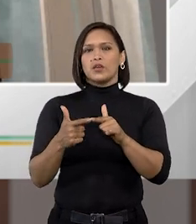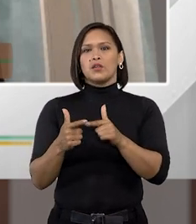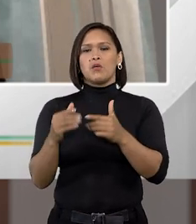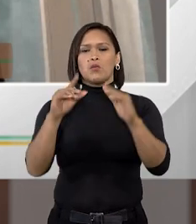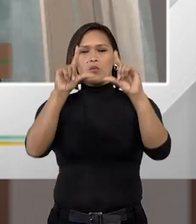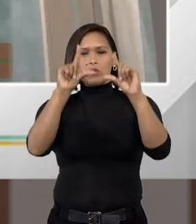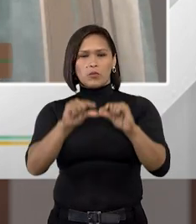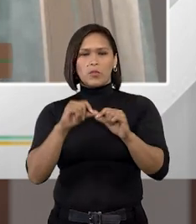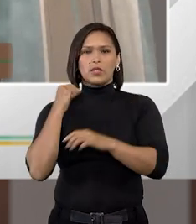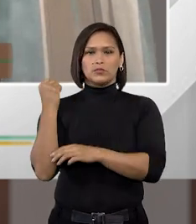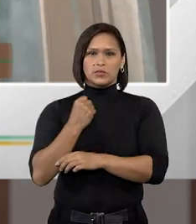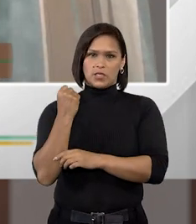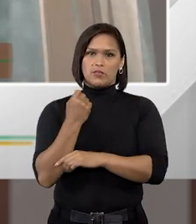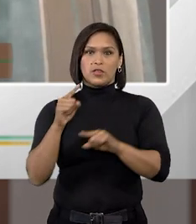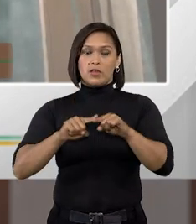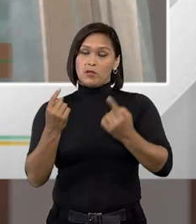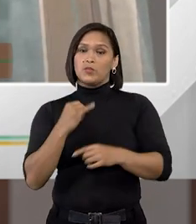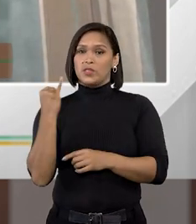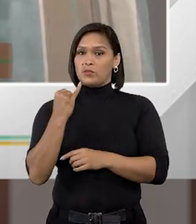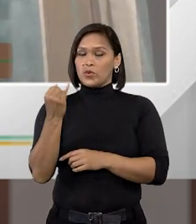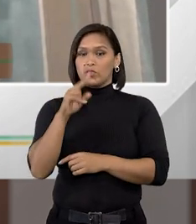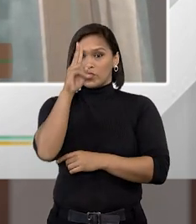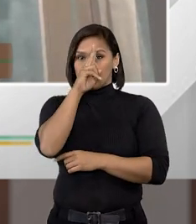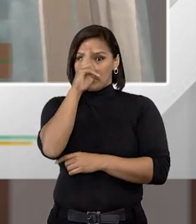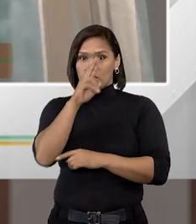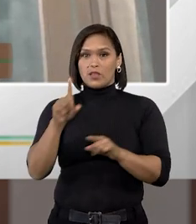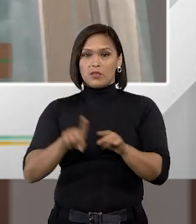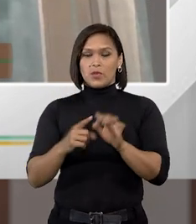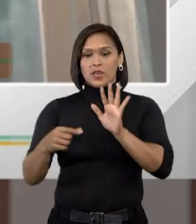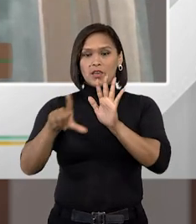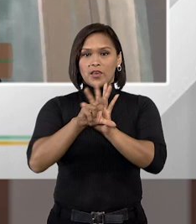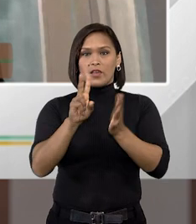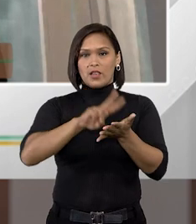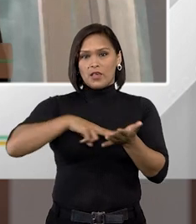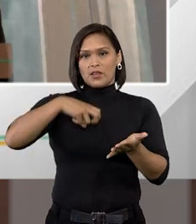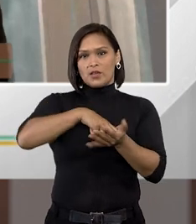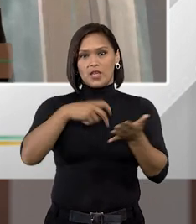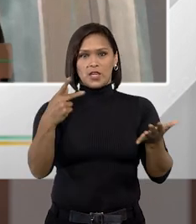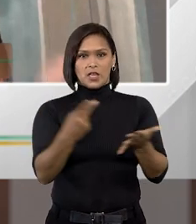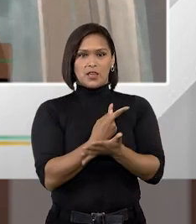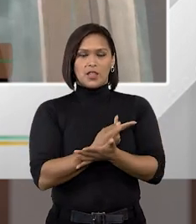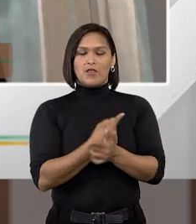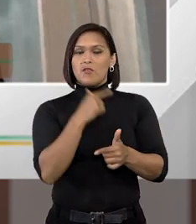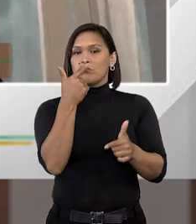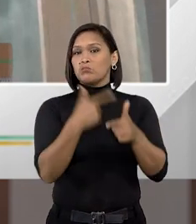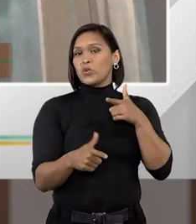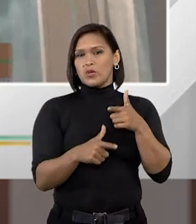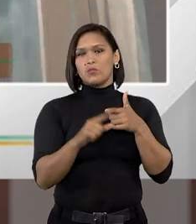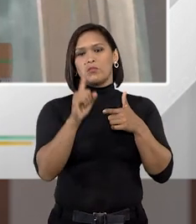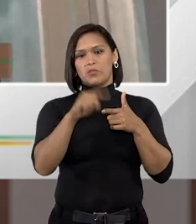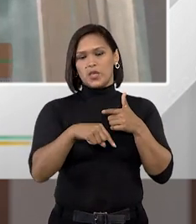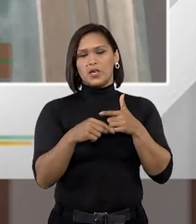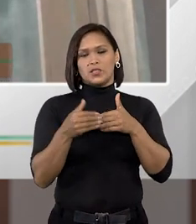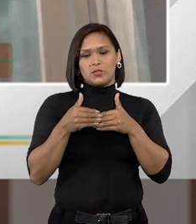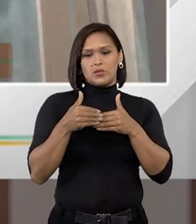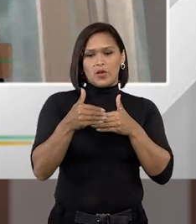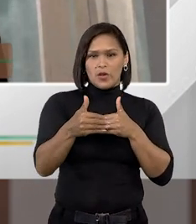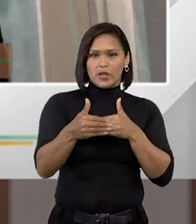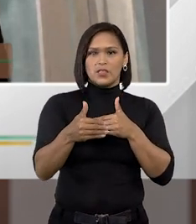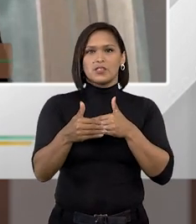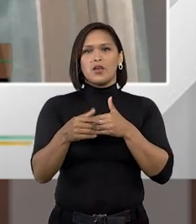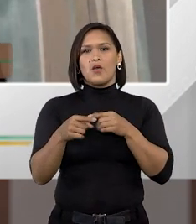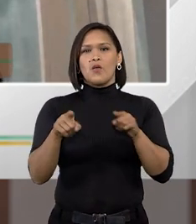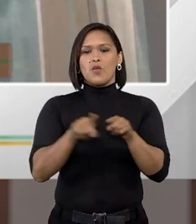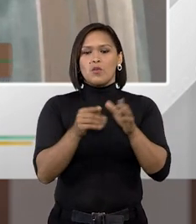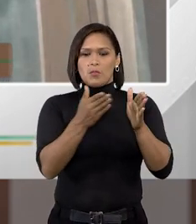menos severo só que é importante citar que a lei de execução penal ela vai estar proibindo né essa progressão chamada de